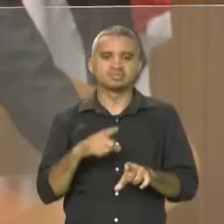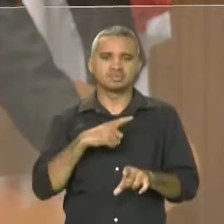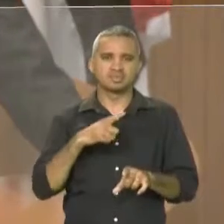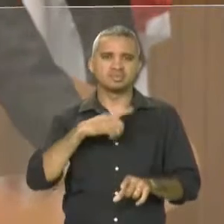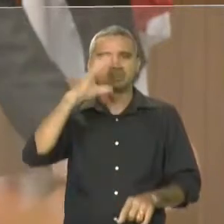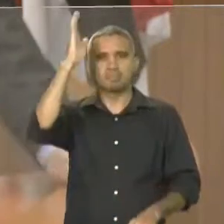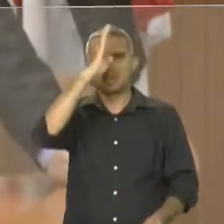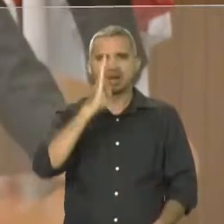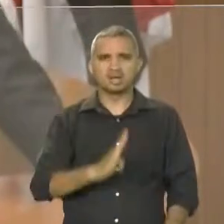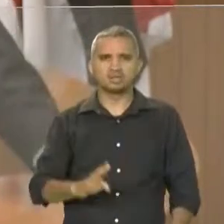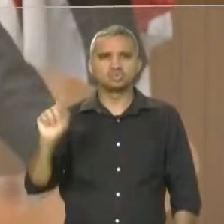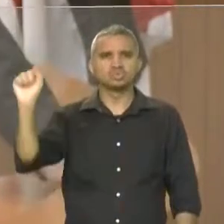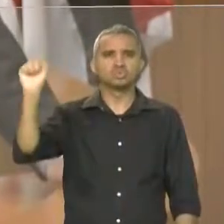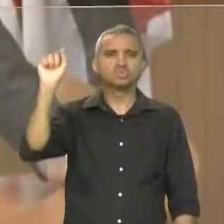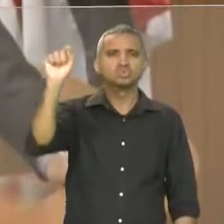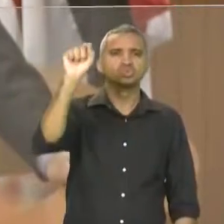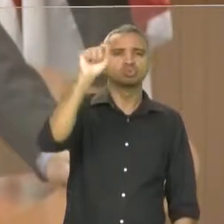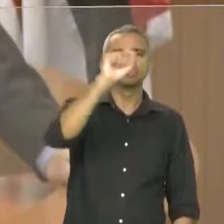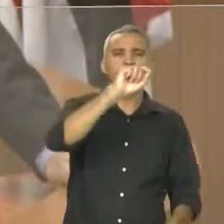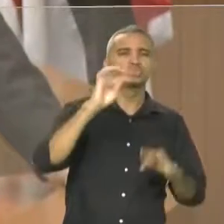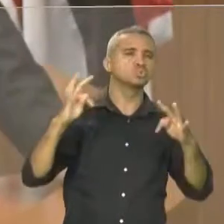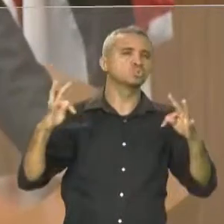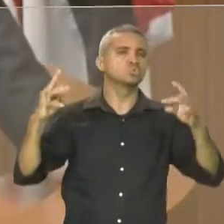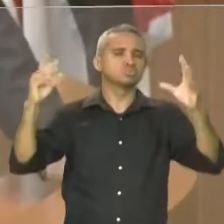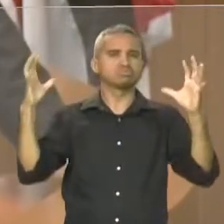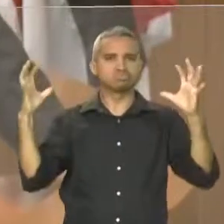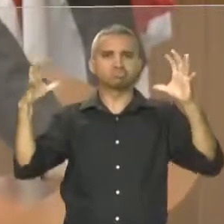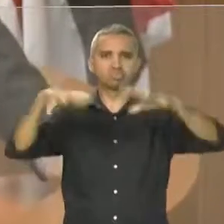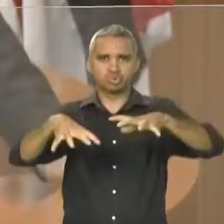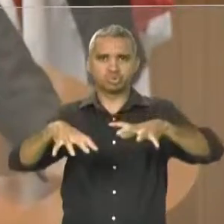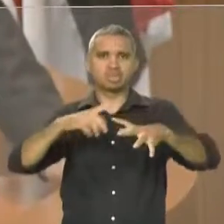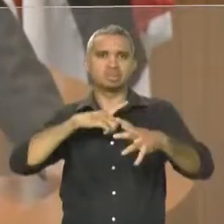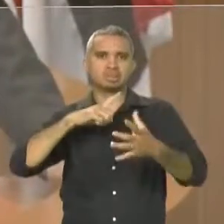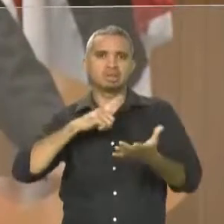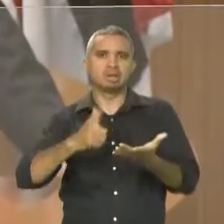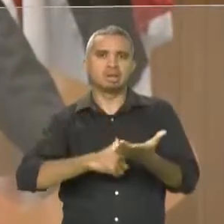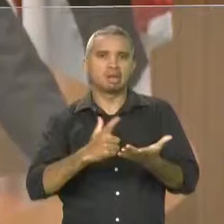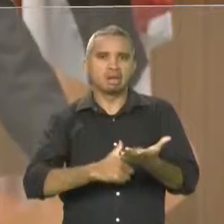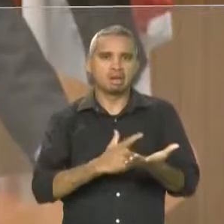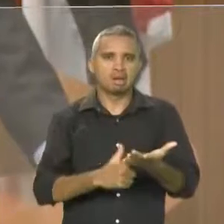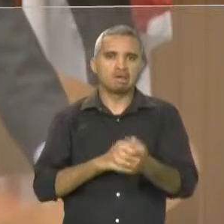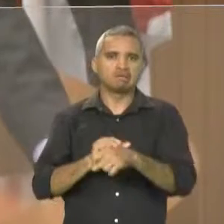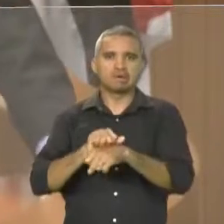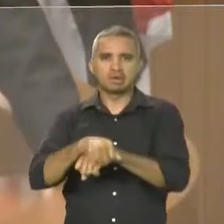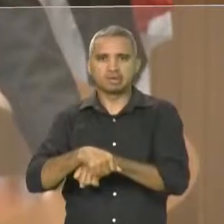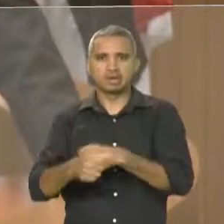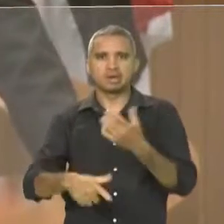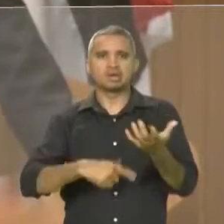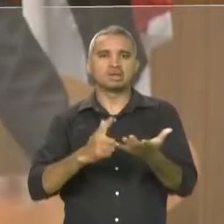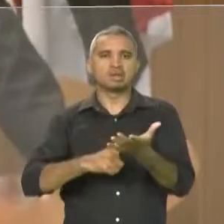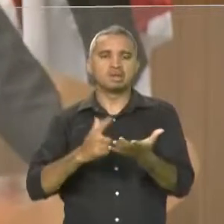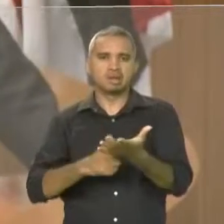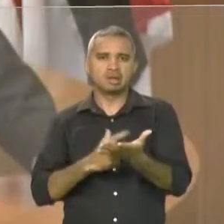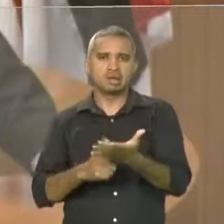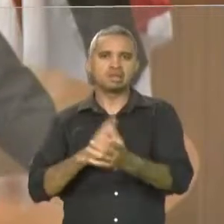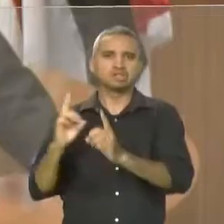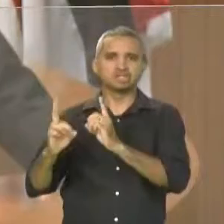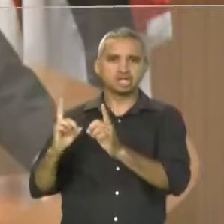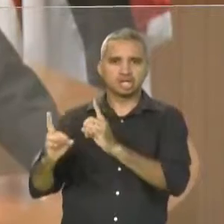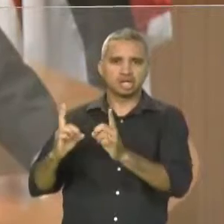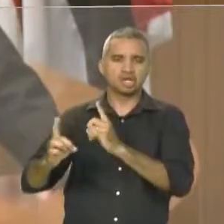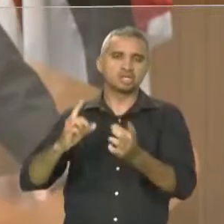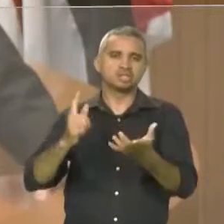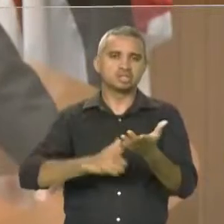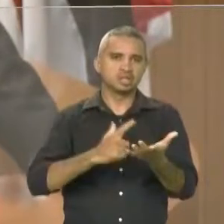com livros de todos os gêneros, livros acadêmicos, livros didáticos, paradidáticos, os clássicos literários,